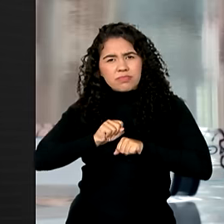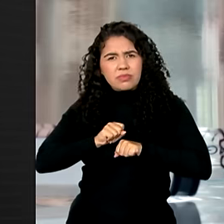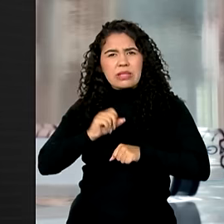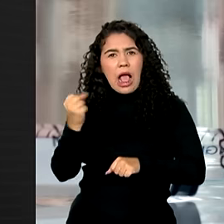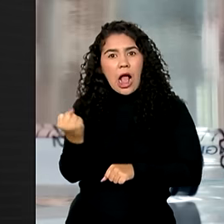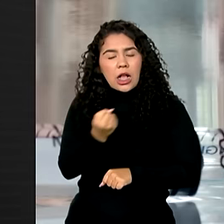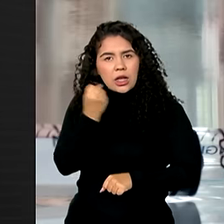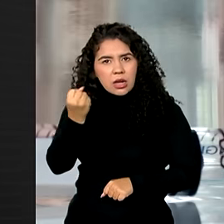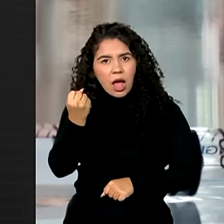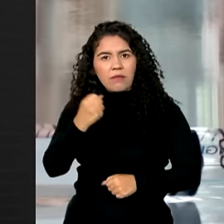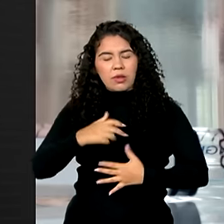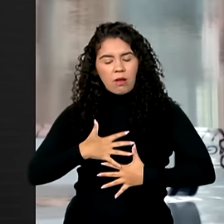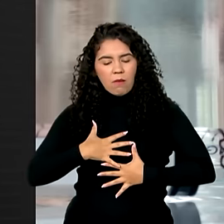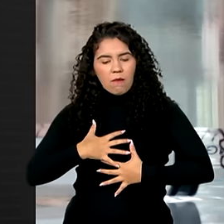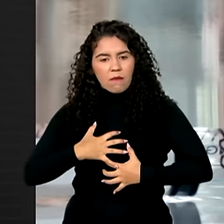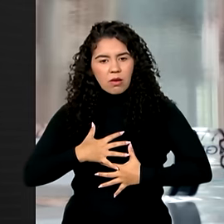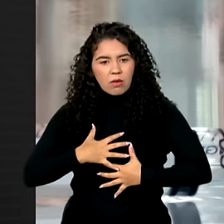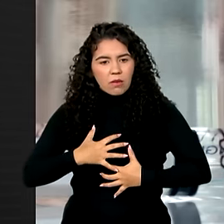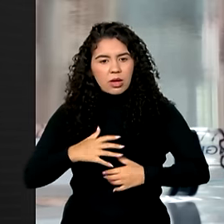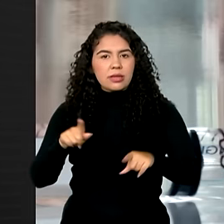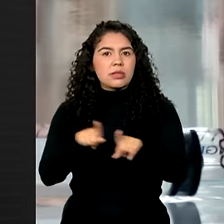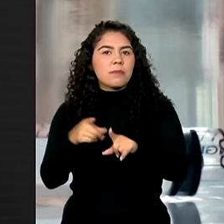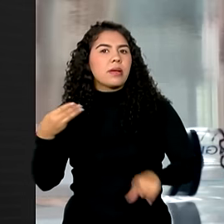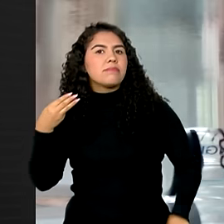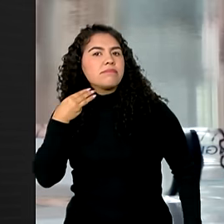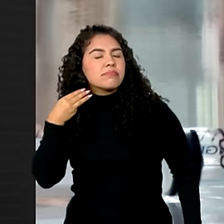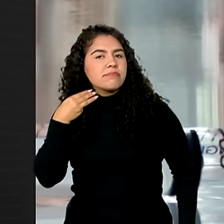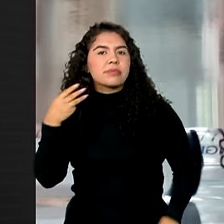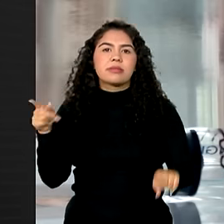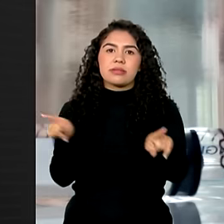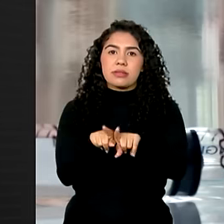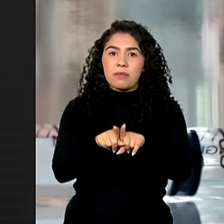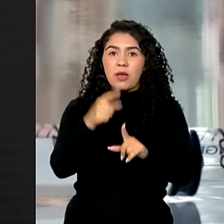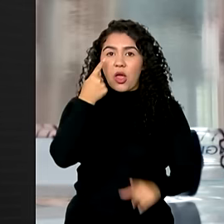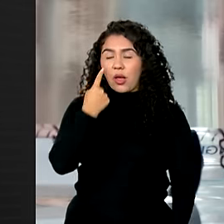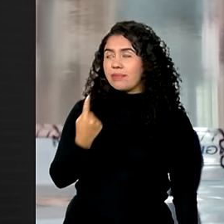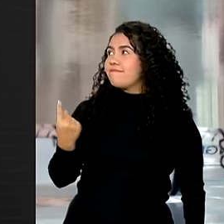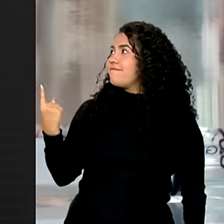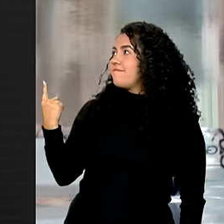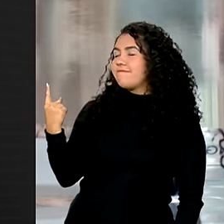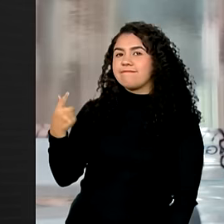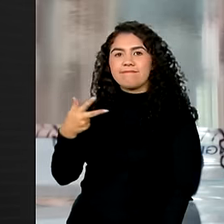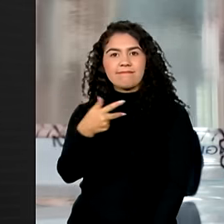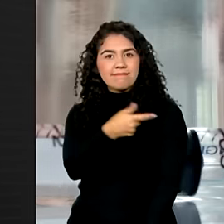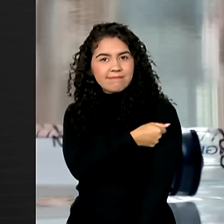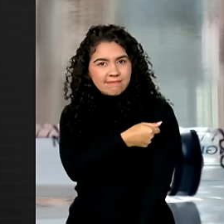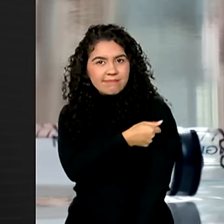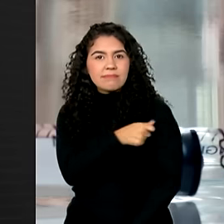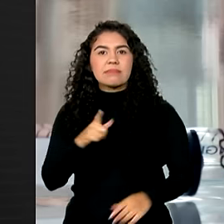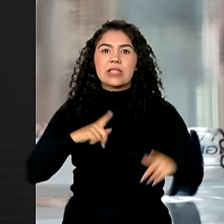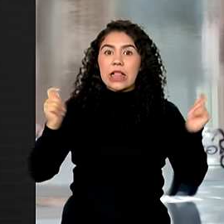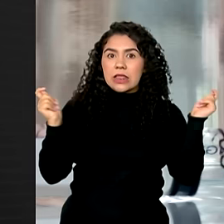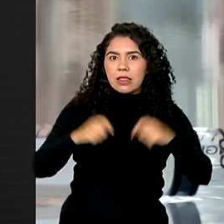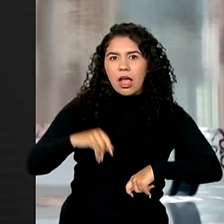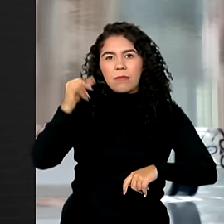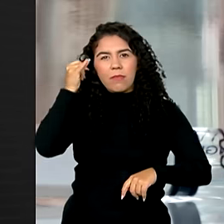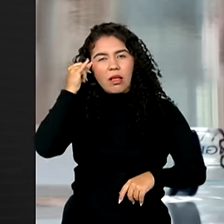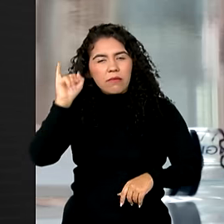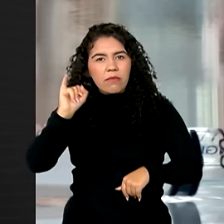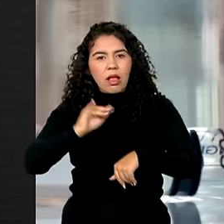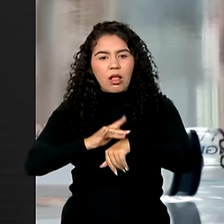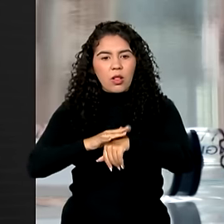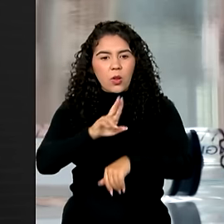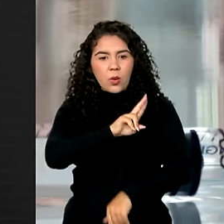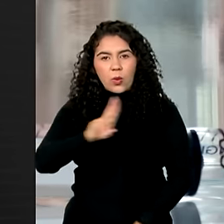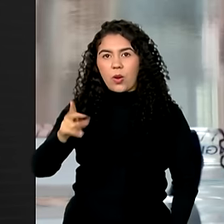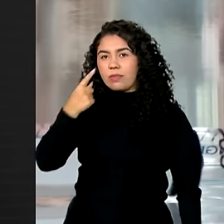e meningite. Também inclui a vacina dupla bacteriana do tipo adulto, capaz de prevenir a difteria e